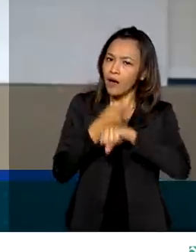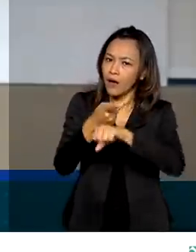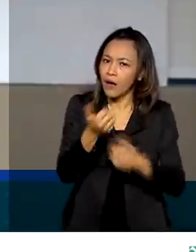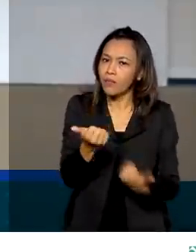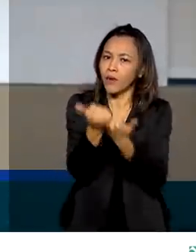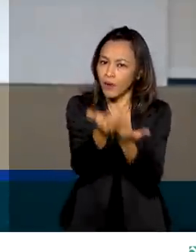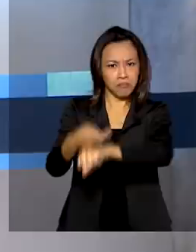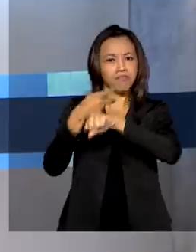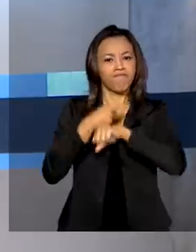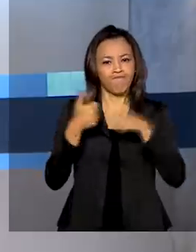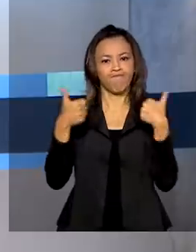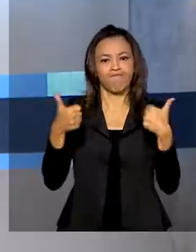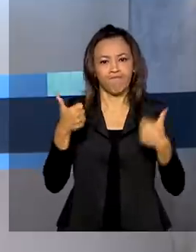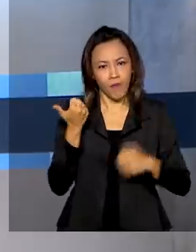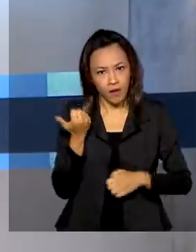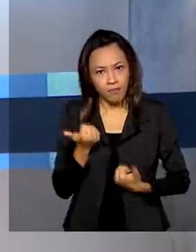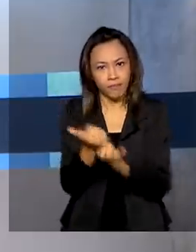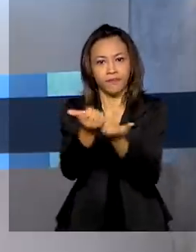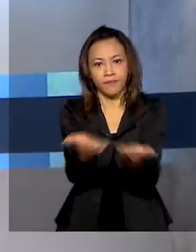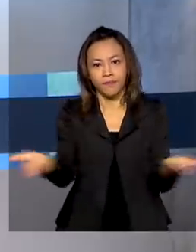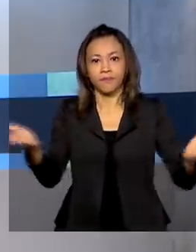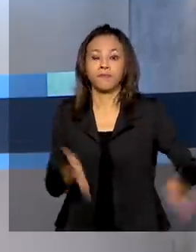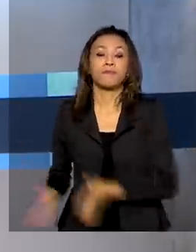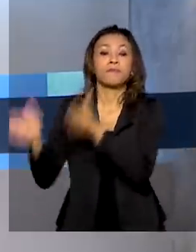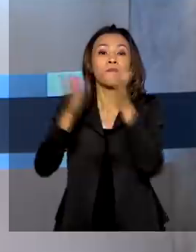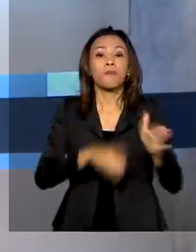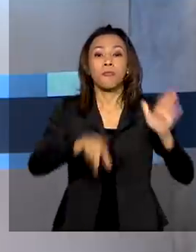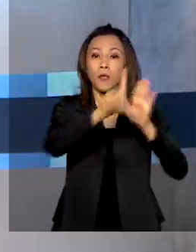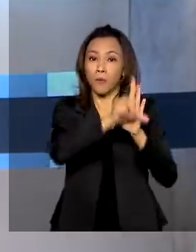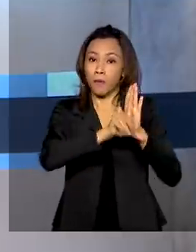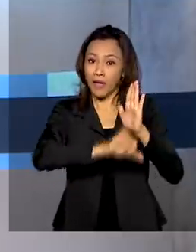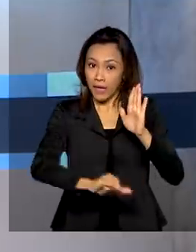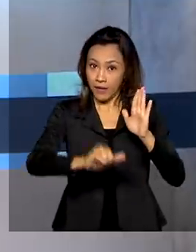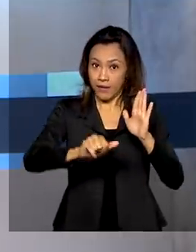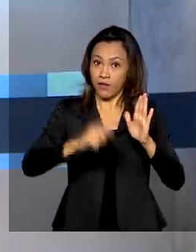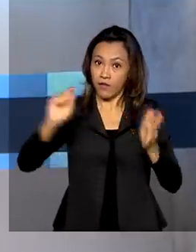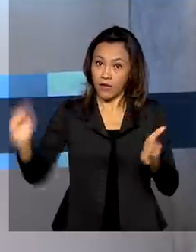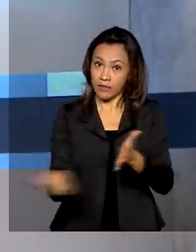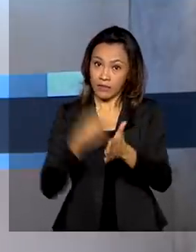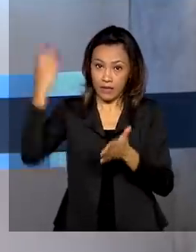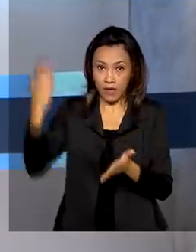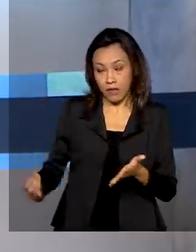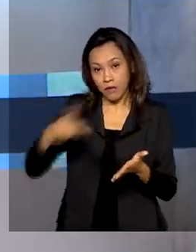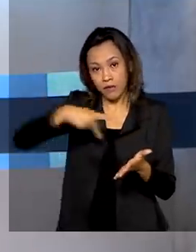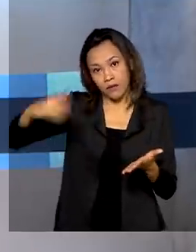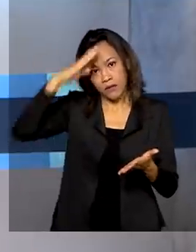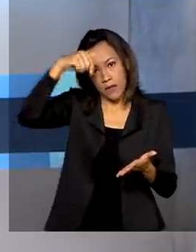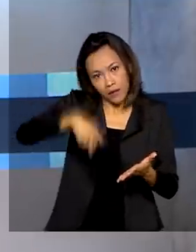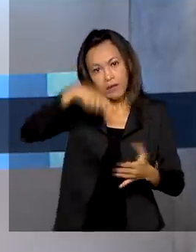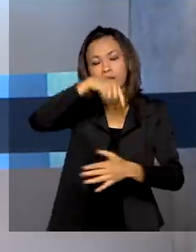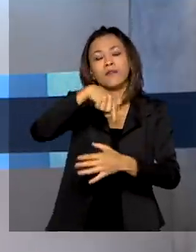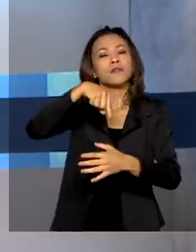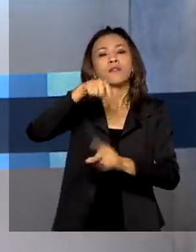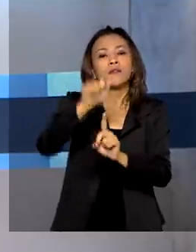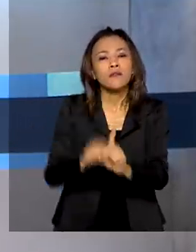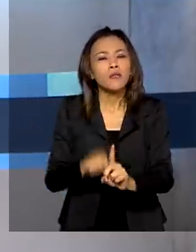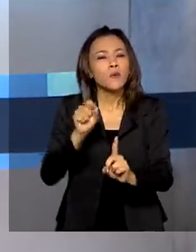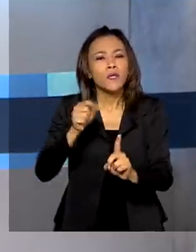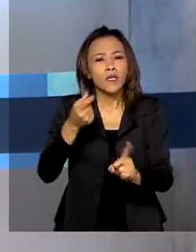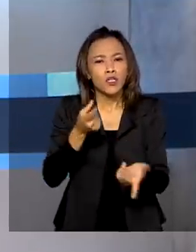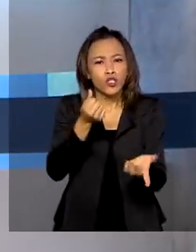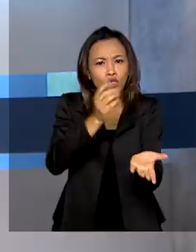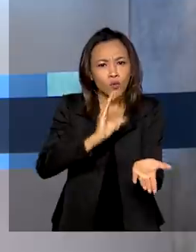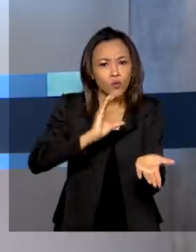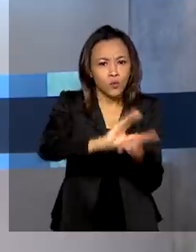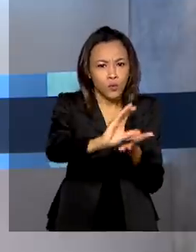sempre que necessário. Uma lei sancionada neste mês pelo presidente Jair Bolsonaro remaneja recursos do setor elétrico